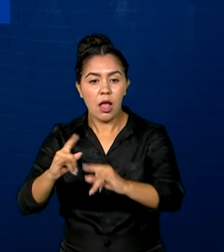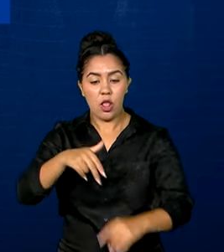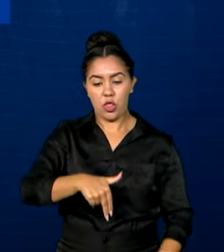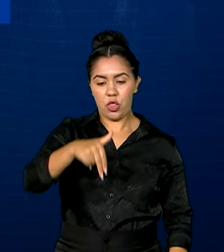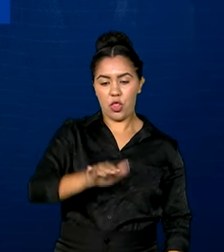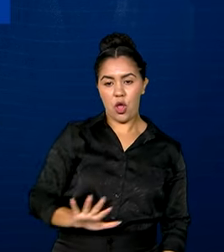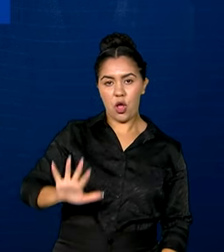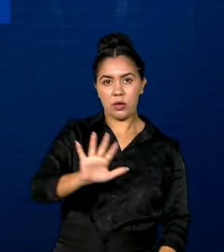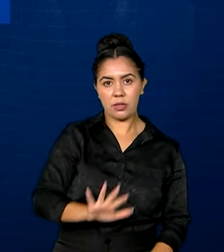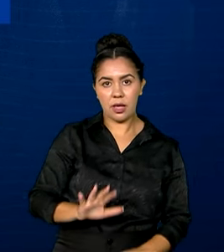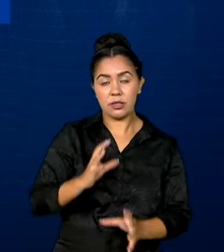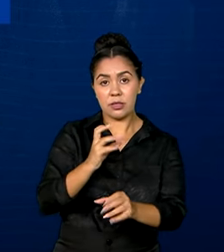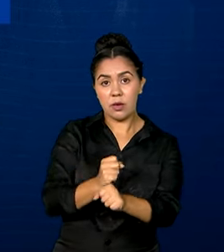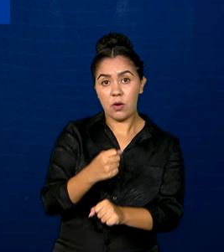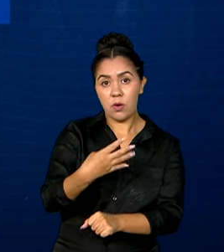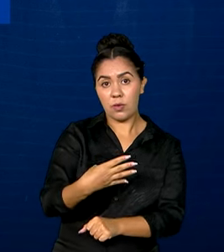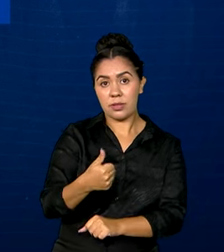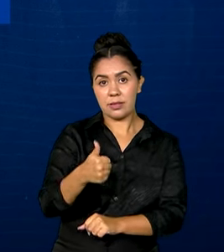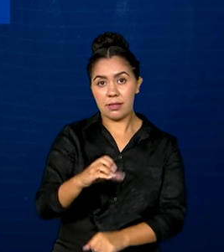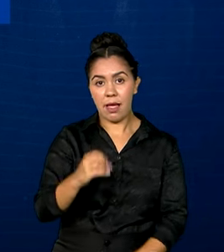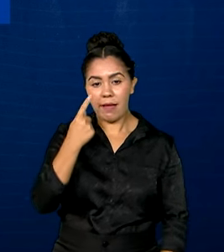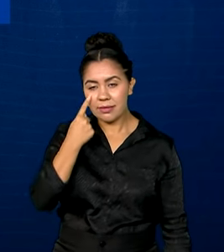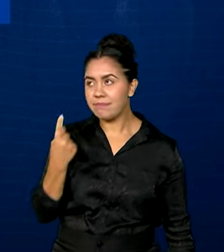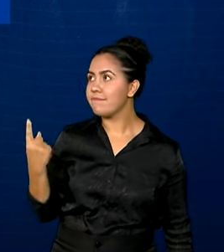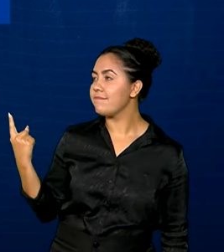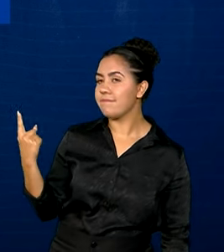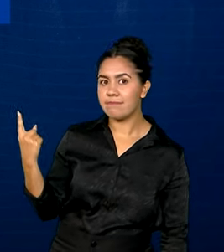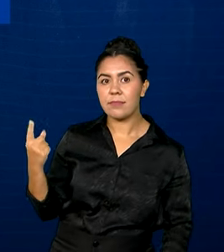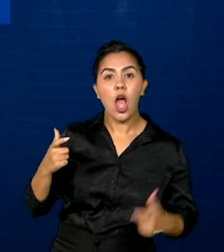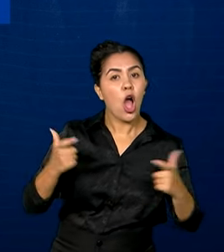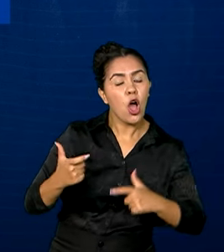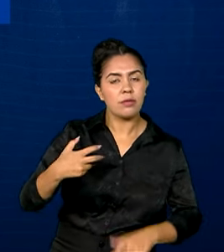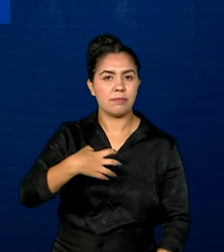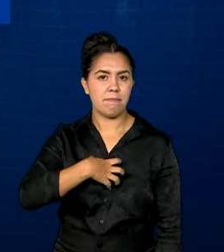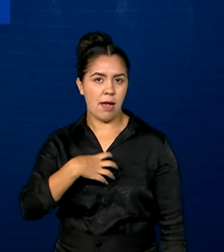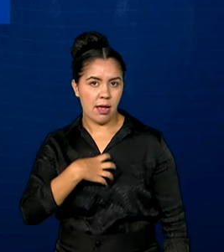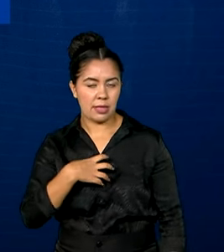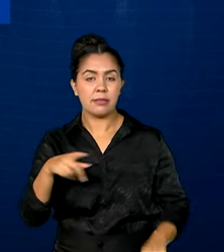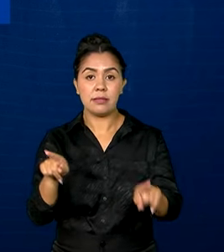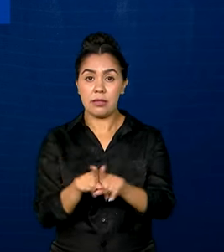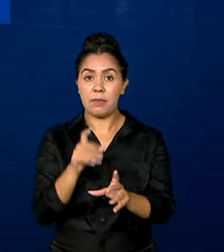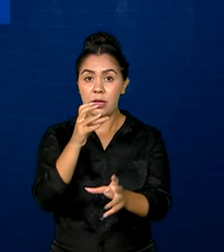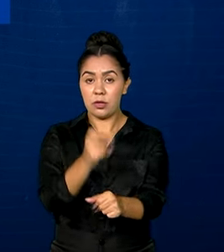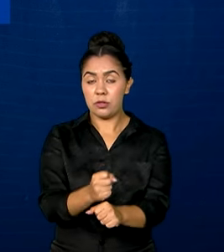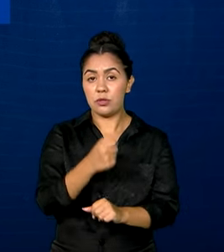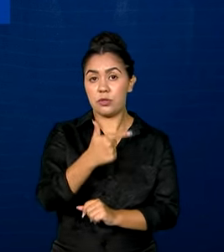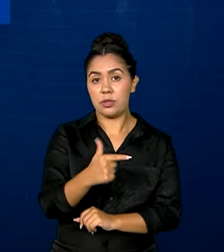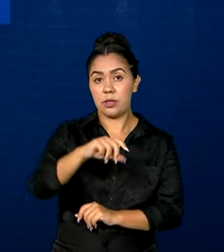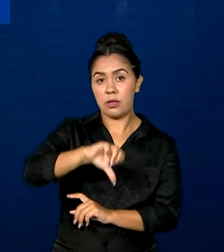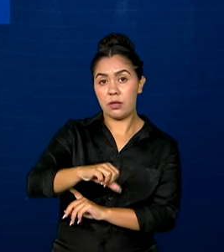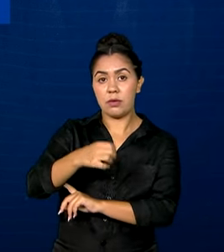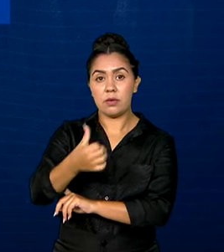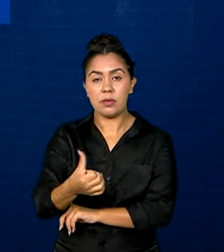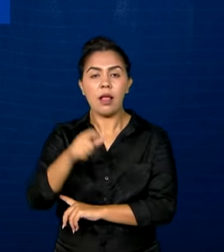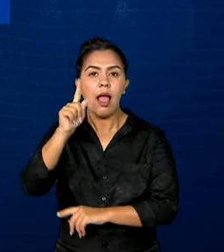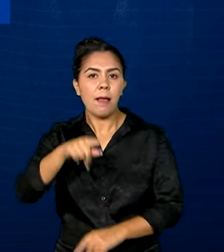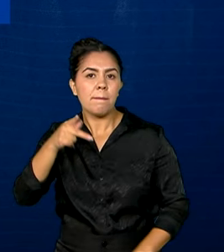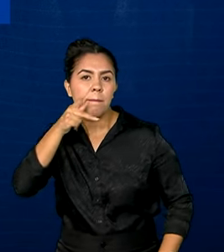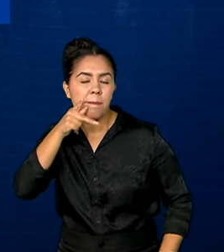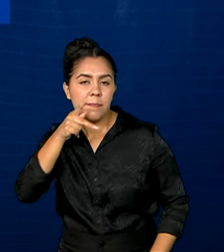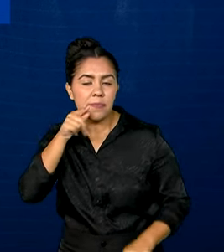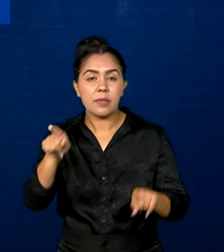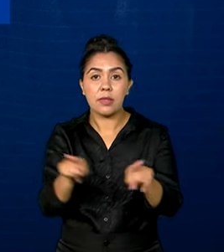410 novas residências na Bahia, 296 na Paraíba,